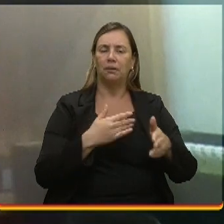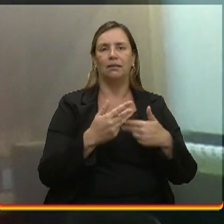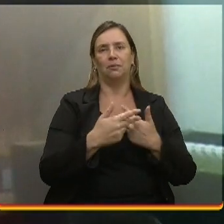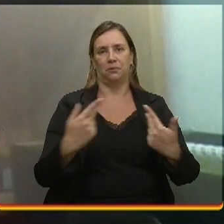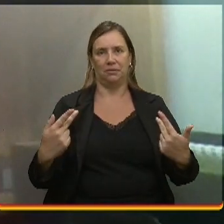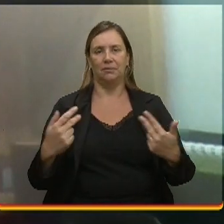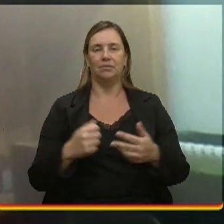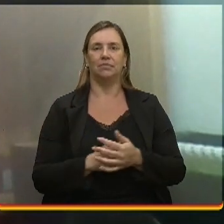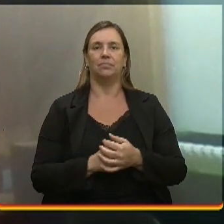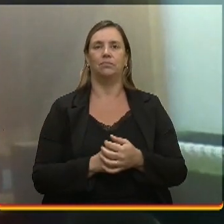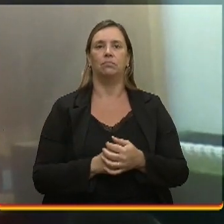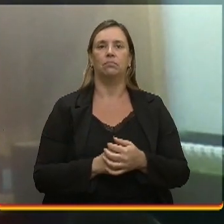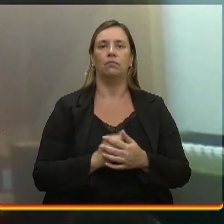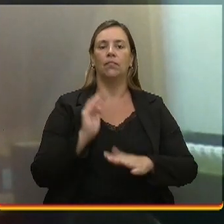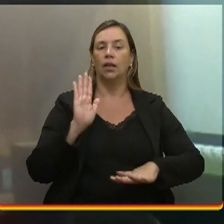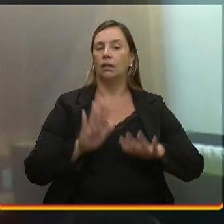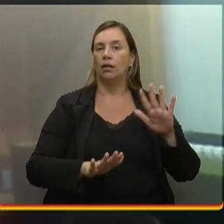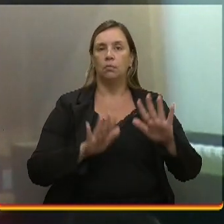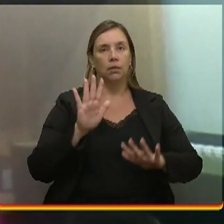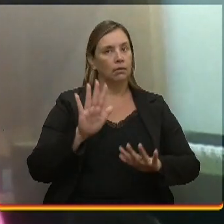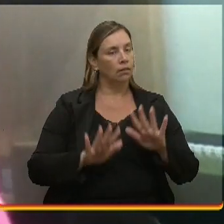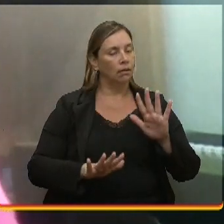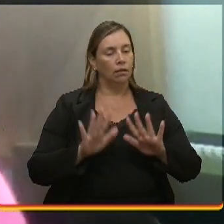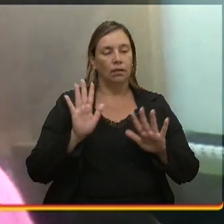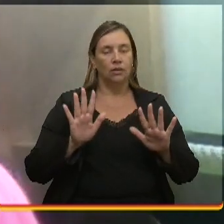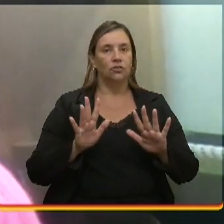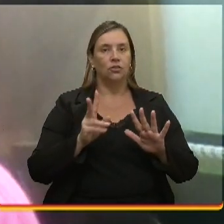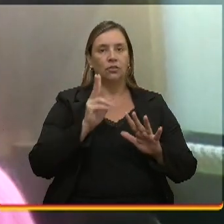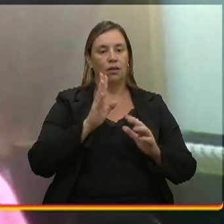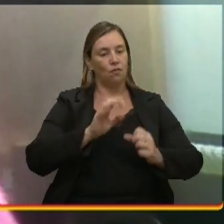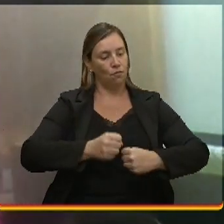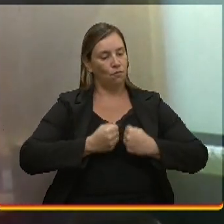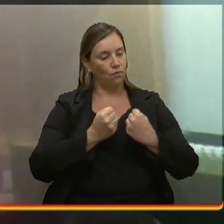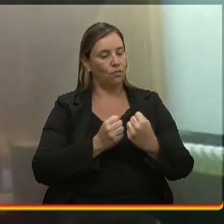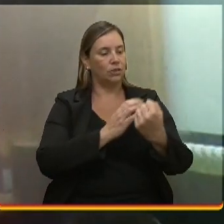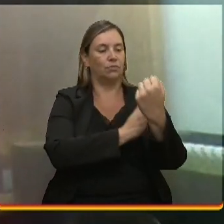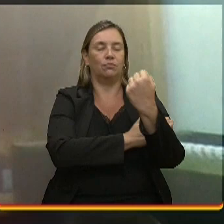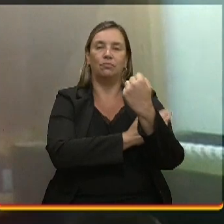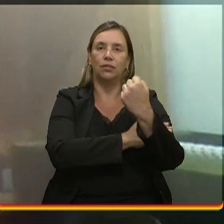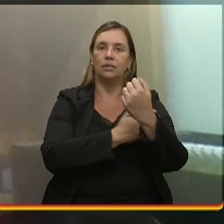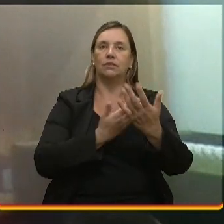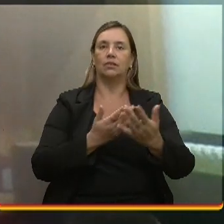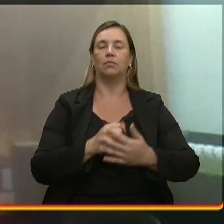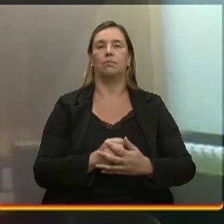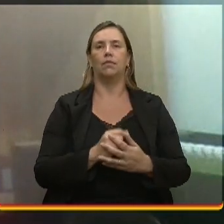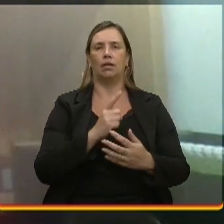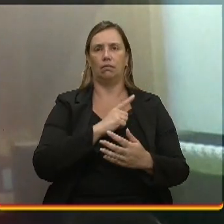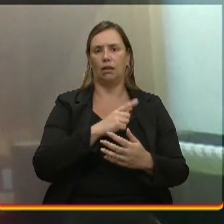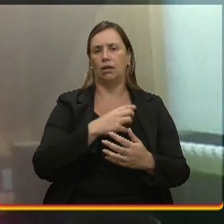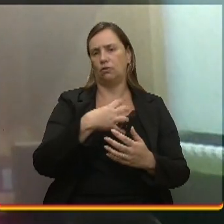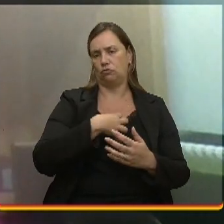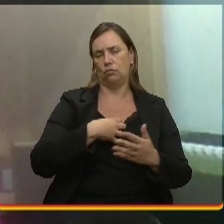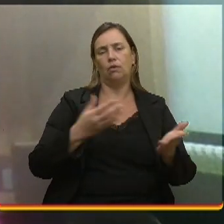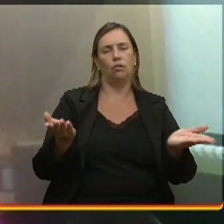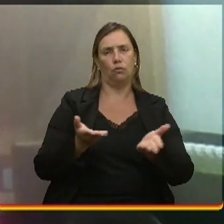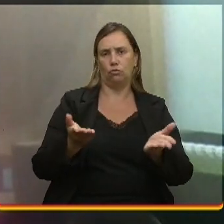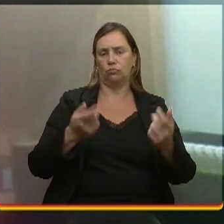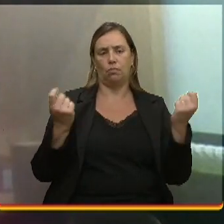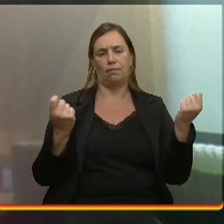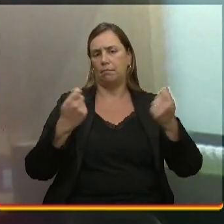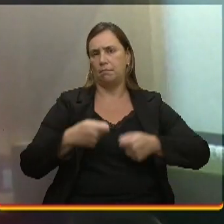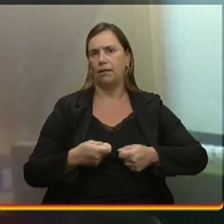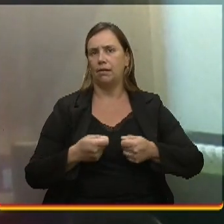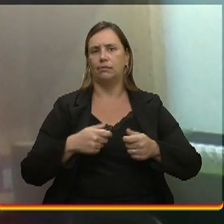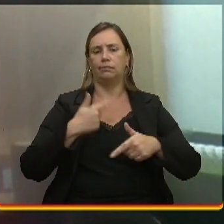Independente da sua força física. na realidade, hoje, a gente tem tantas condições de trabalhar